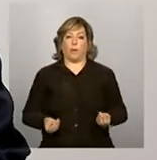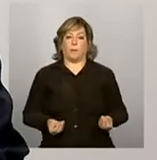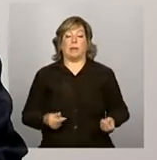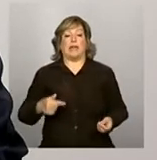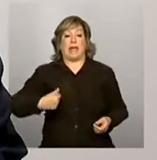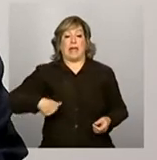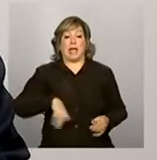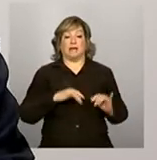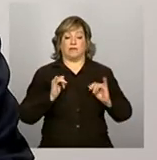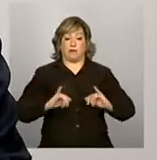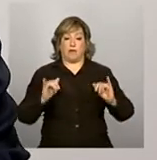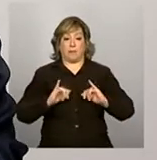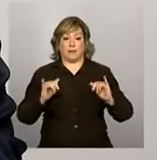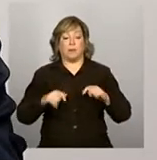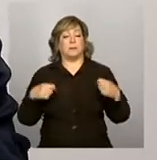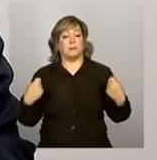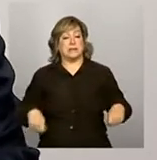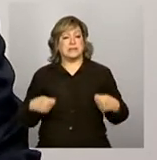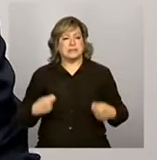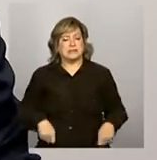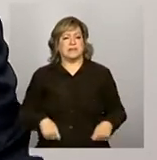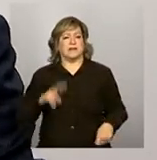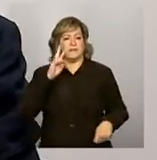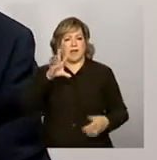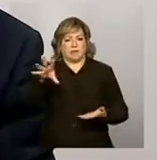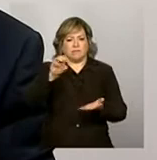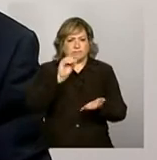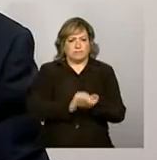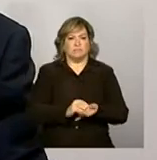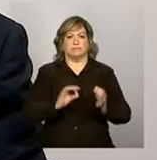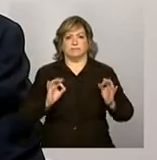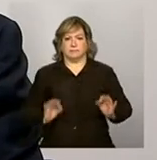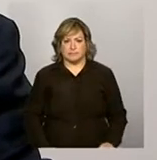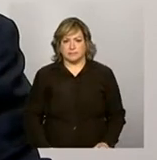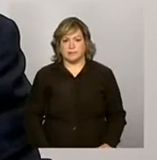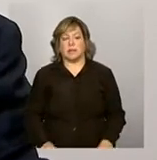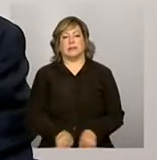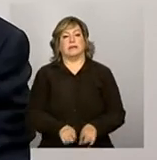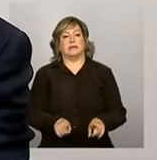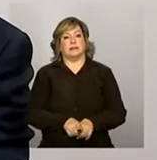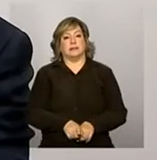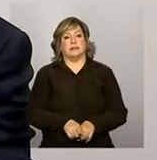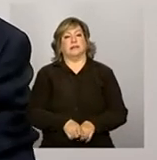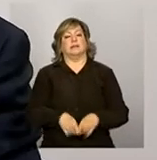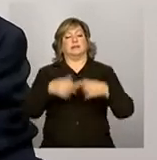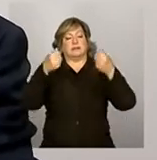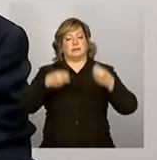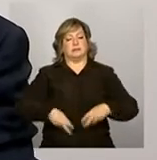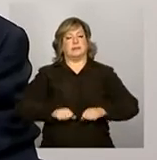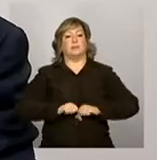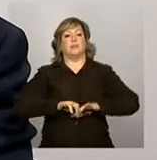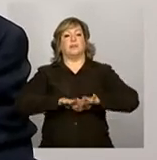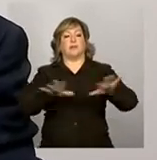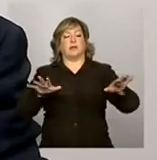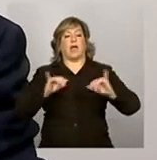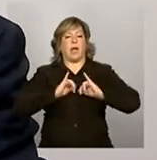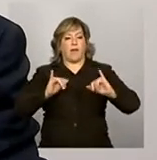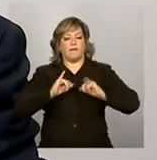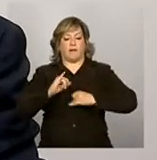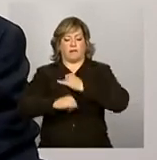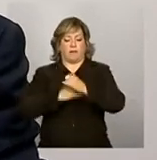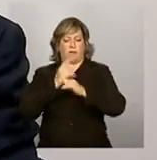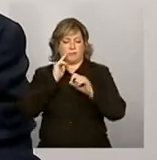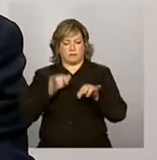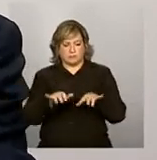dados não apenas precisam ser bem recolhidos, como também bem repassados. Para que nós tenhamos acesso a dados de